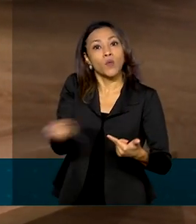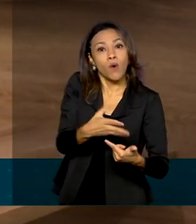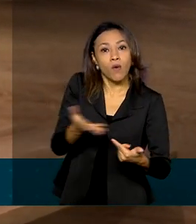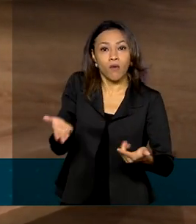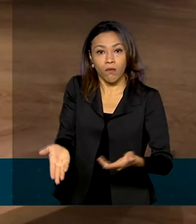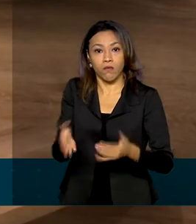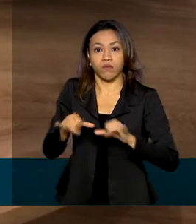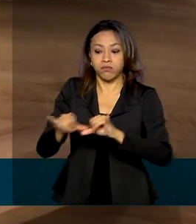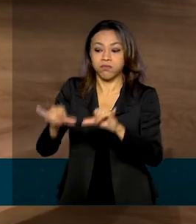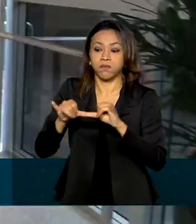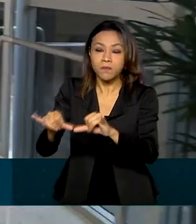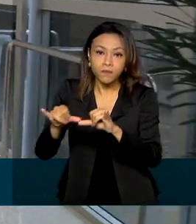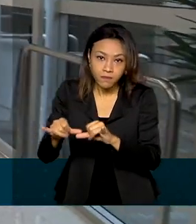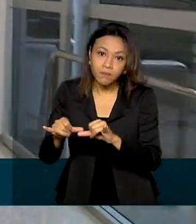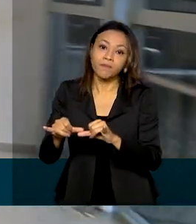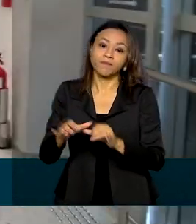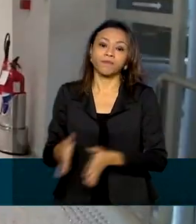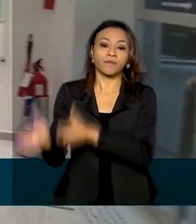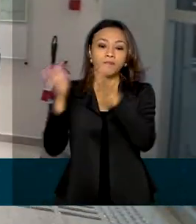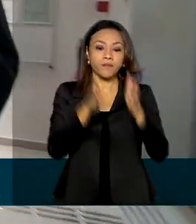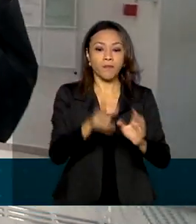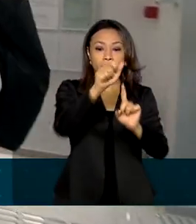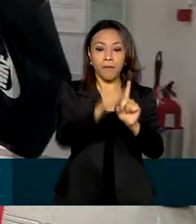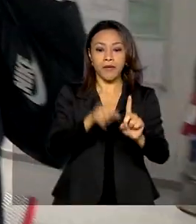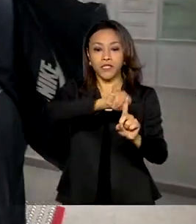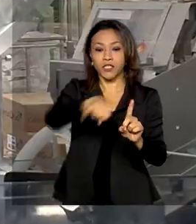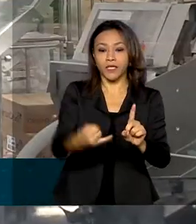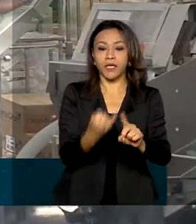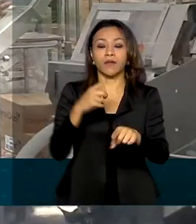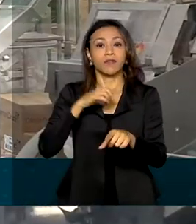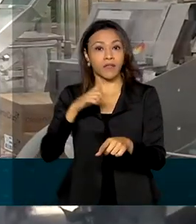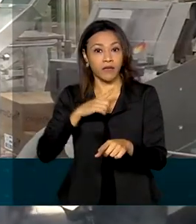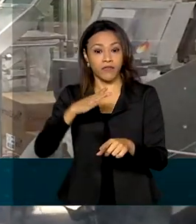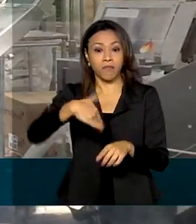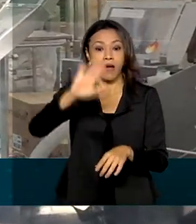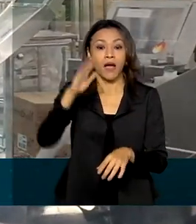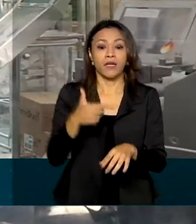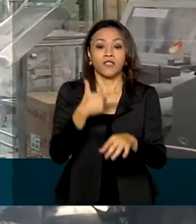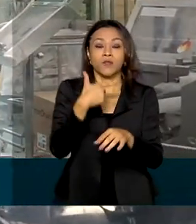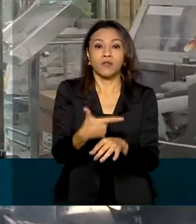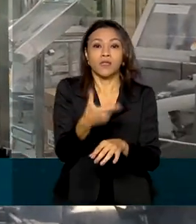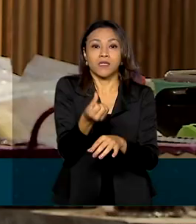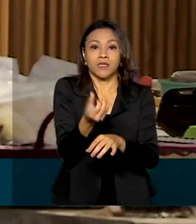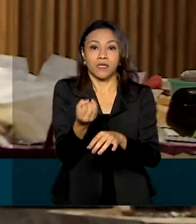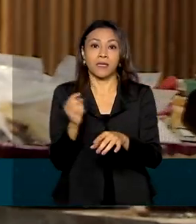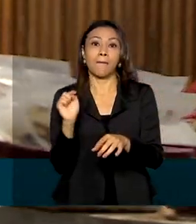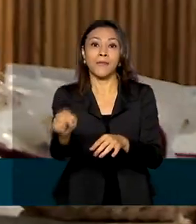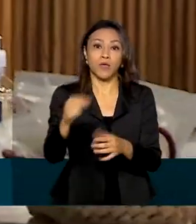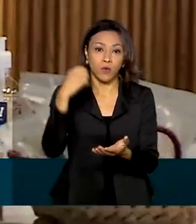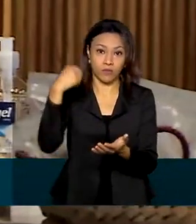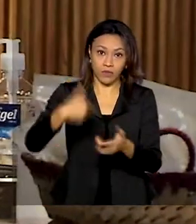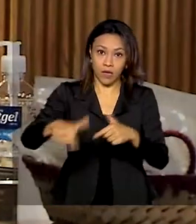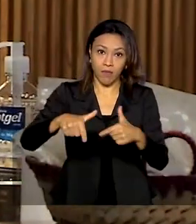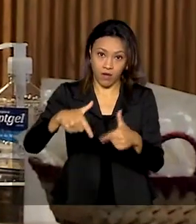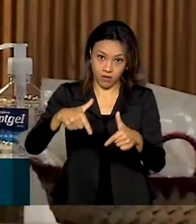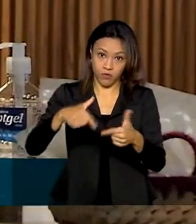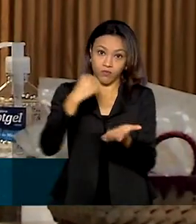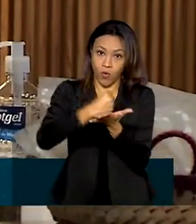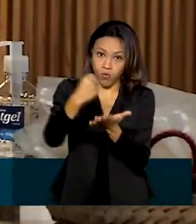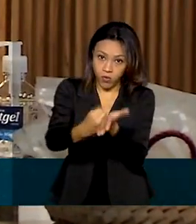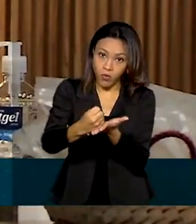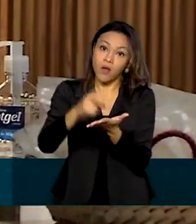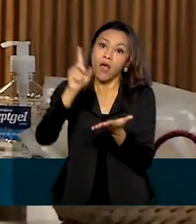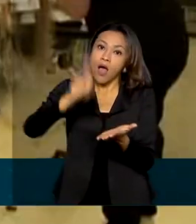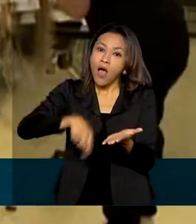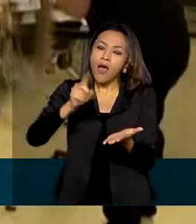-commerce, que teve um crescimento. Janeiro contabilizou mais de 260 mil empregos formais. O saldo positivo vem